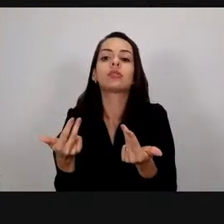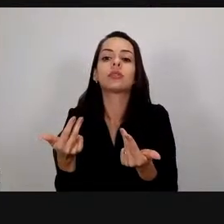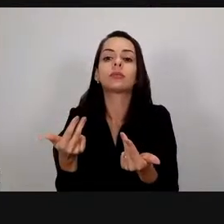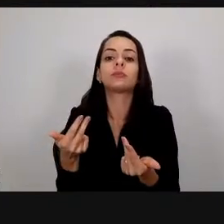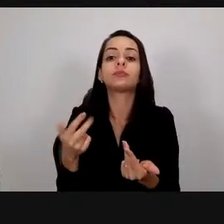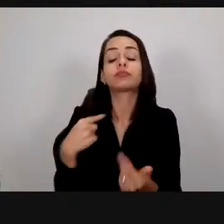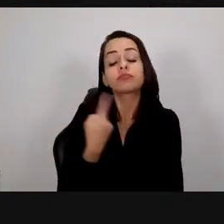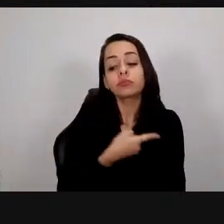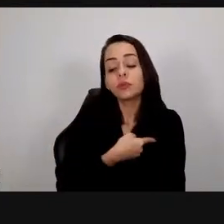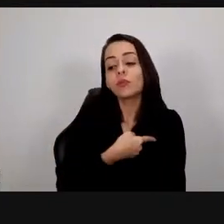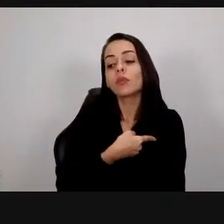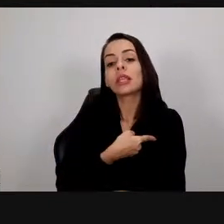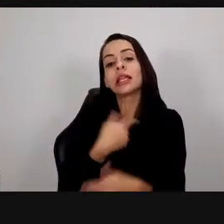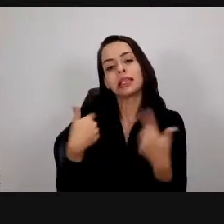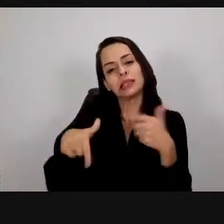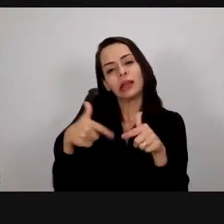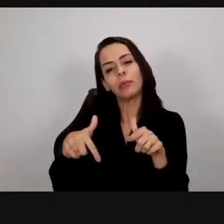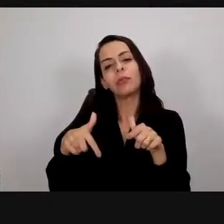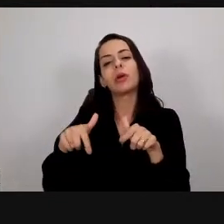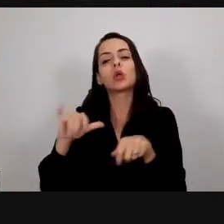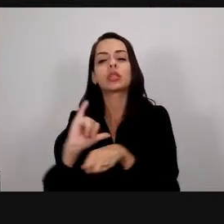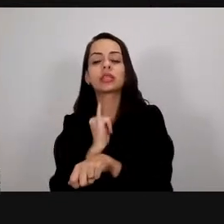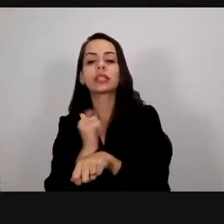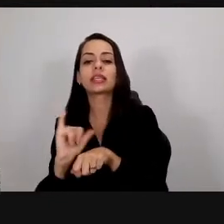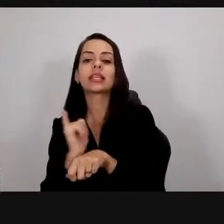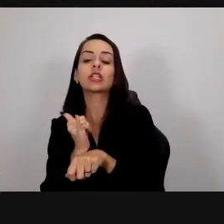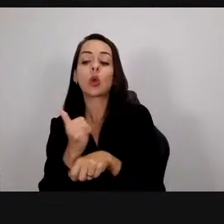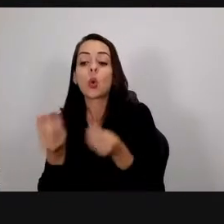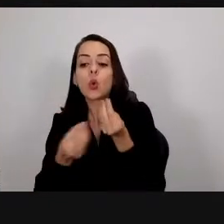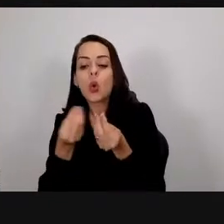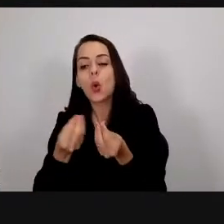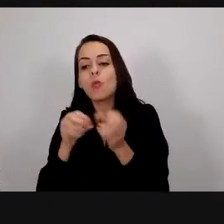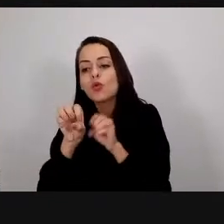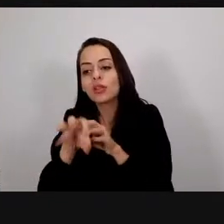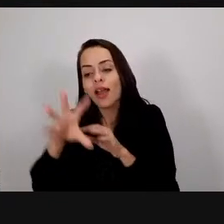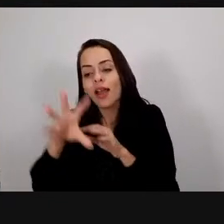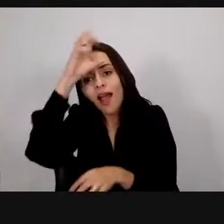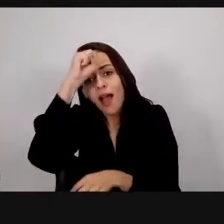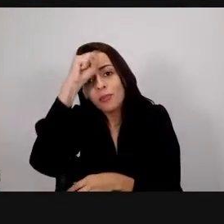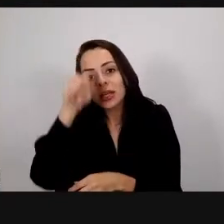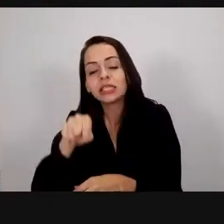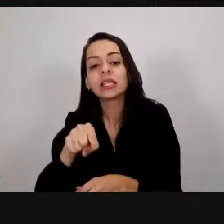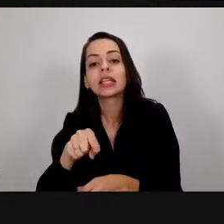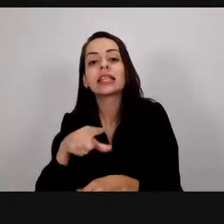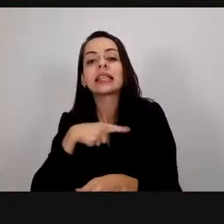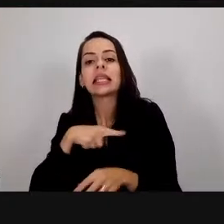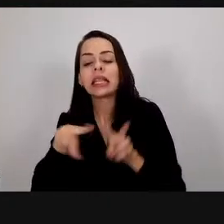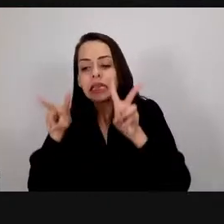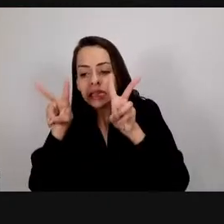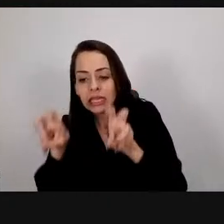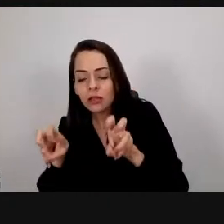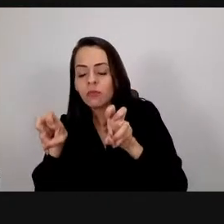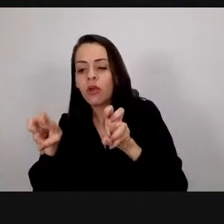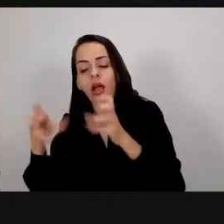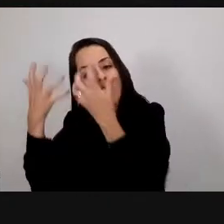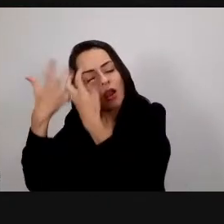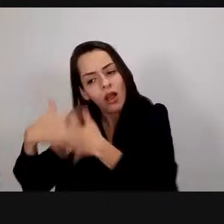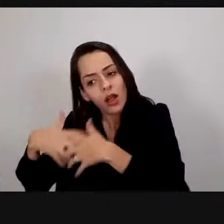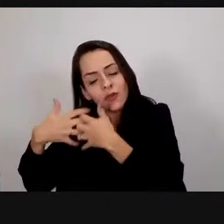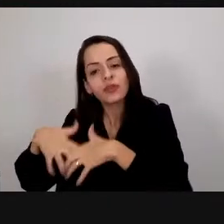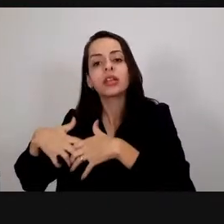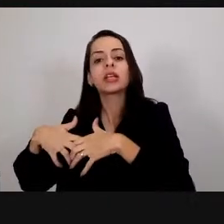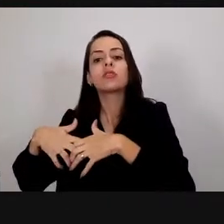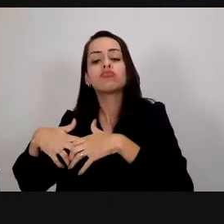em problema e é uma possibilidade que tem essa brecha né essa porta aberta dentro dos PPCs para a gente trabalhar